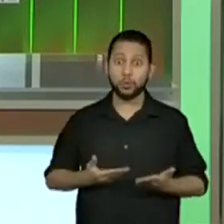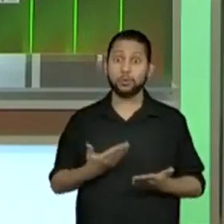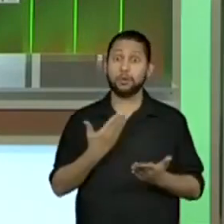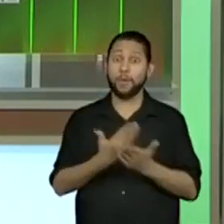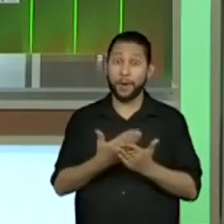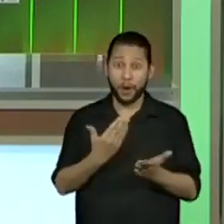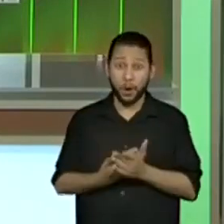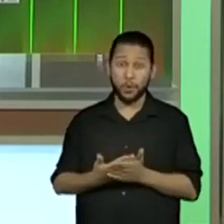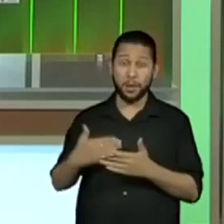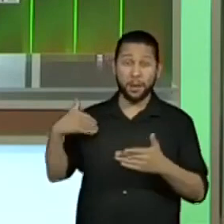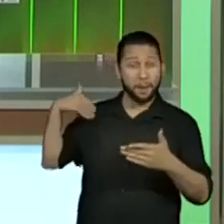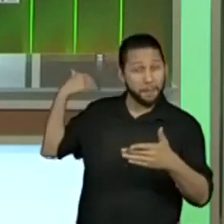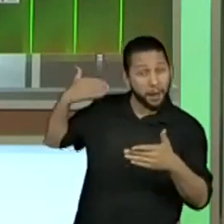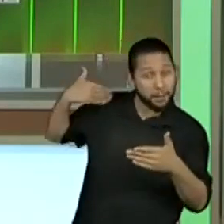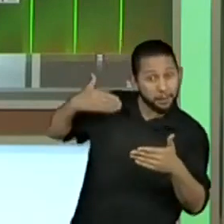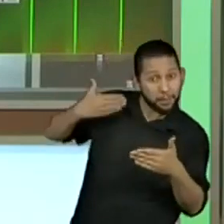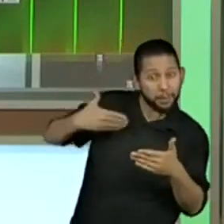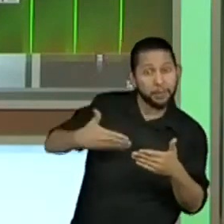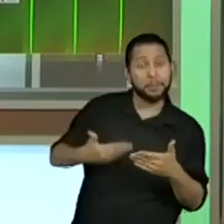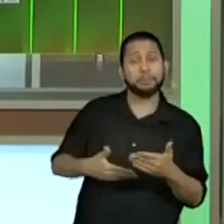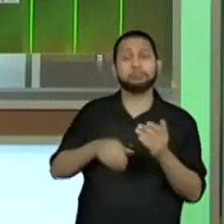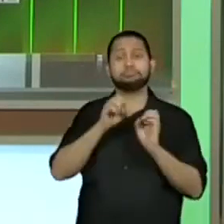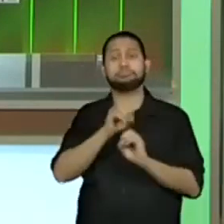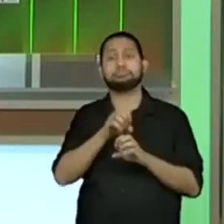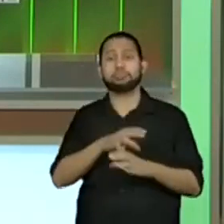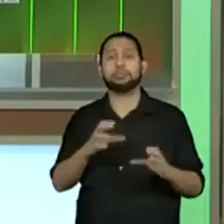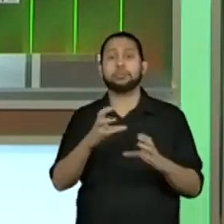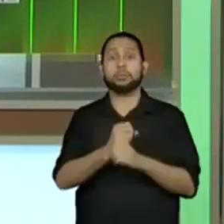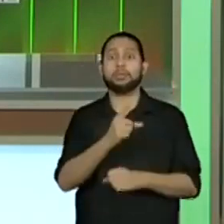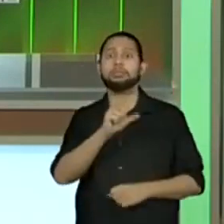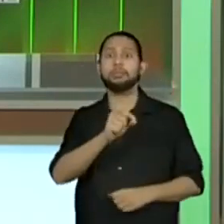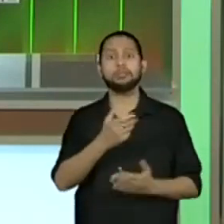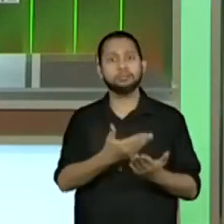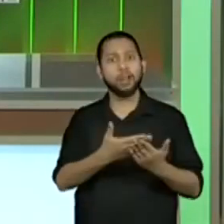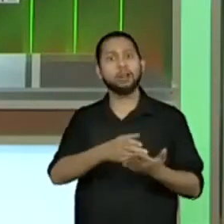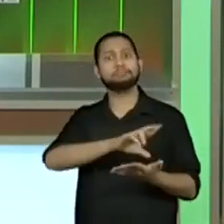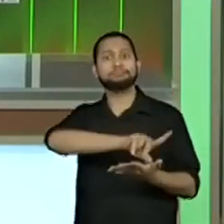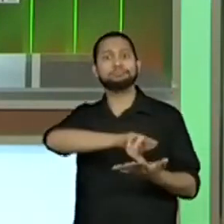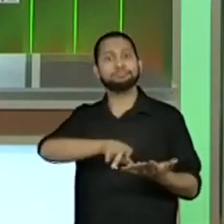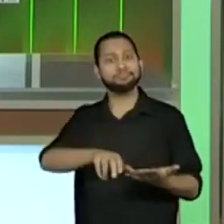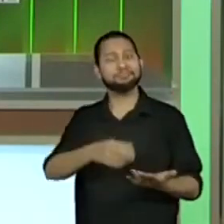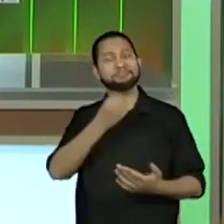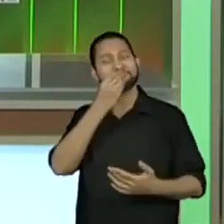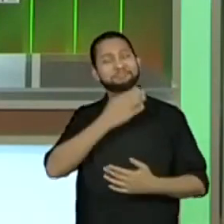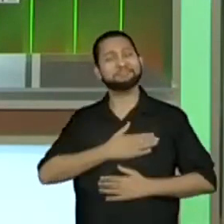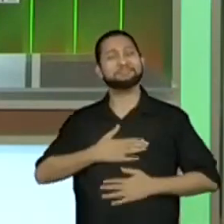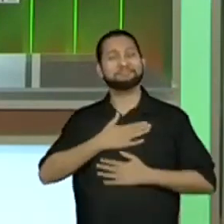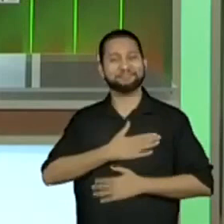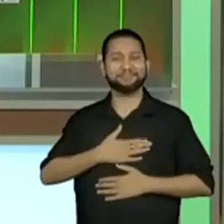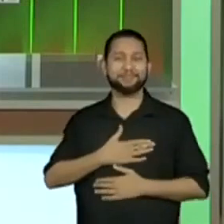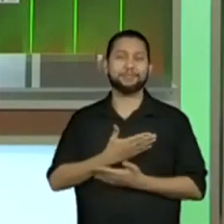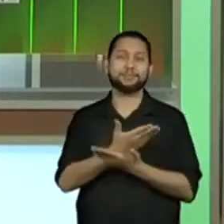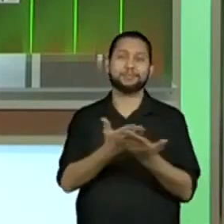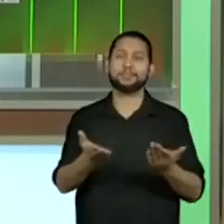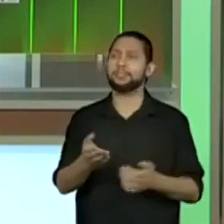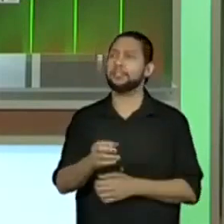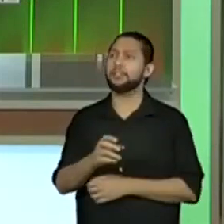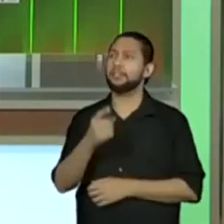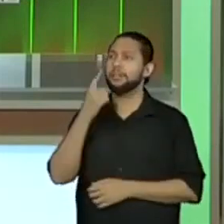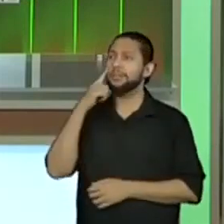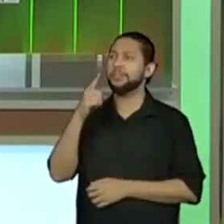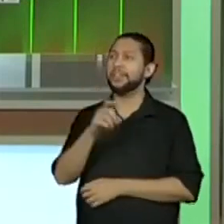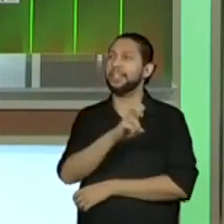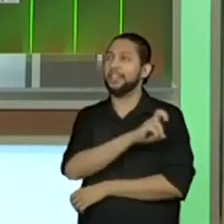aulas então, referentes ao material do Aprender Sempre. Que bom! Alunos do 5º B da escola